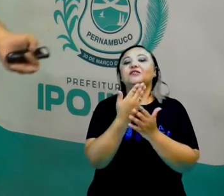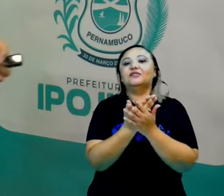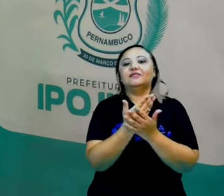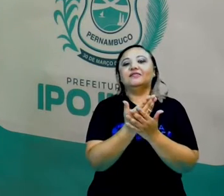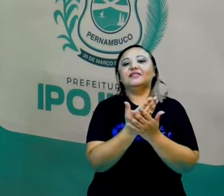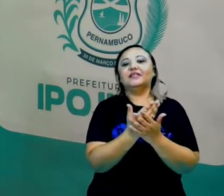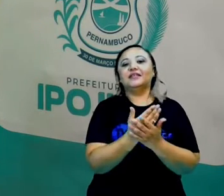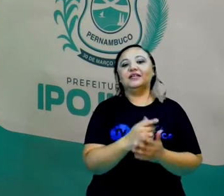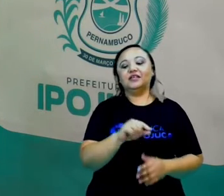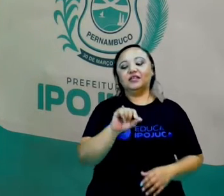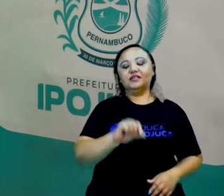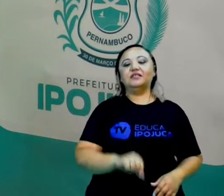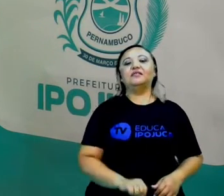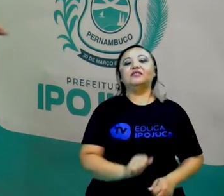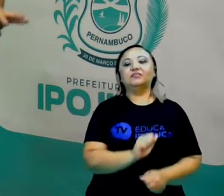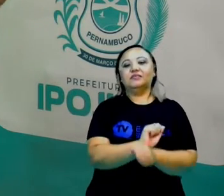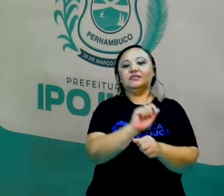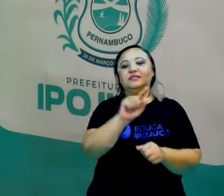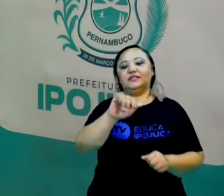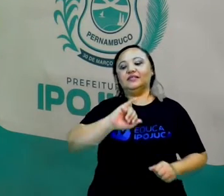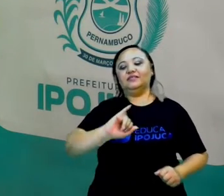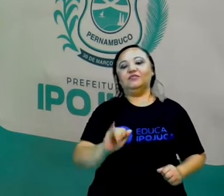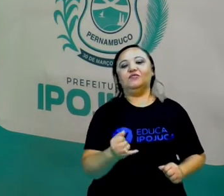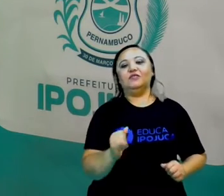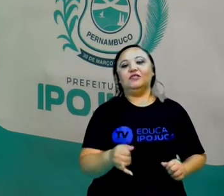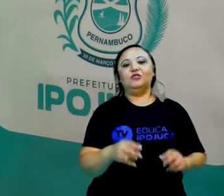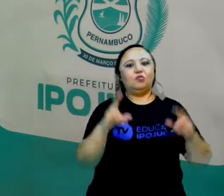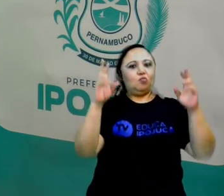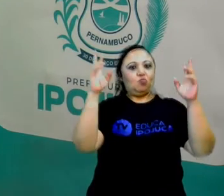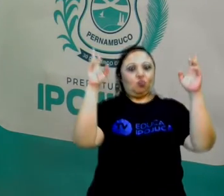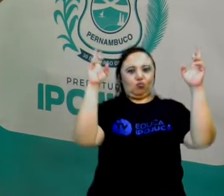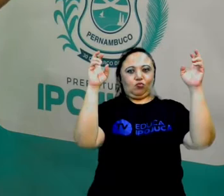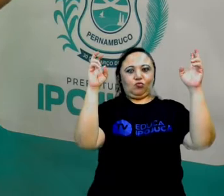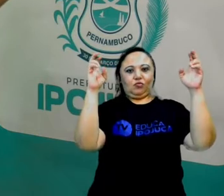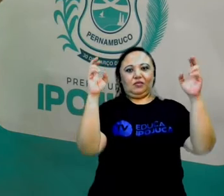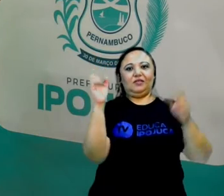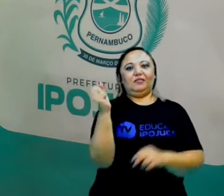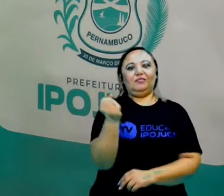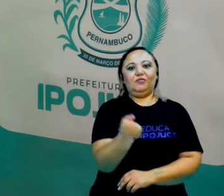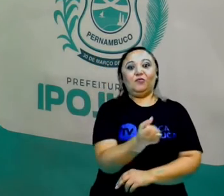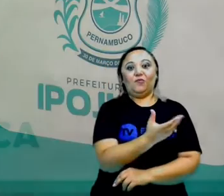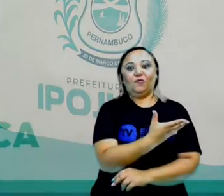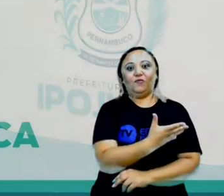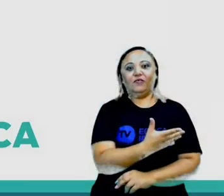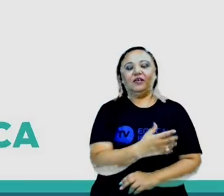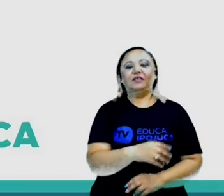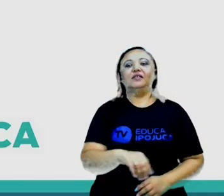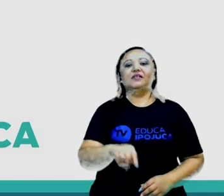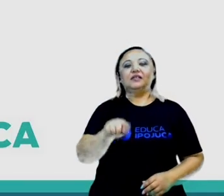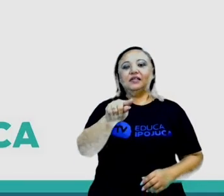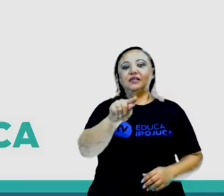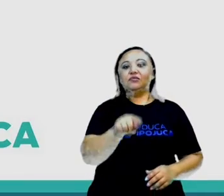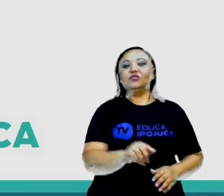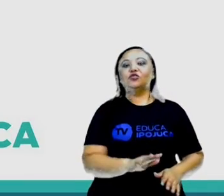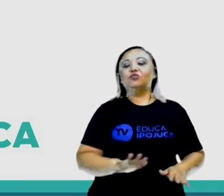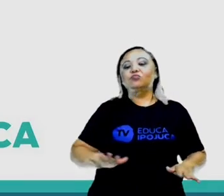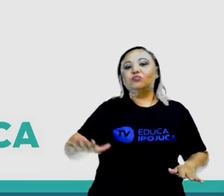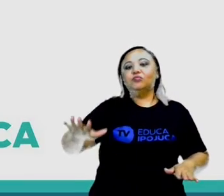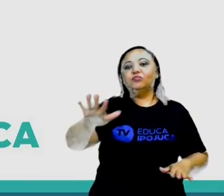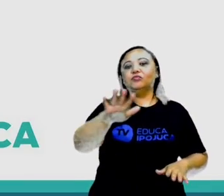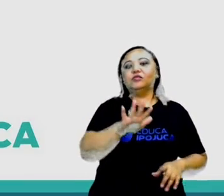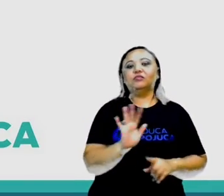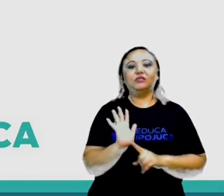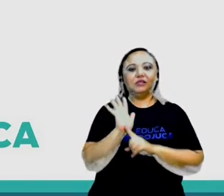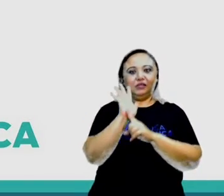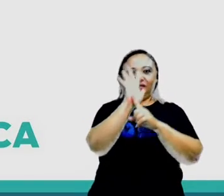vocês possam aproveitar bastante hoje um assunto novo que eu trouxe. Pois é, o espaço amostral e a estimativa